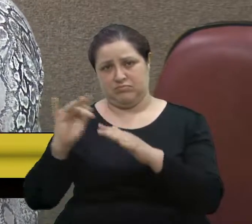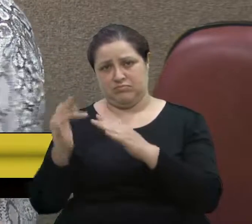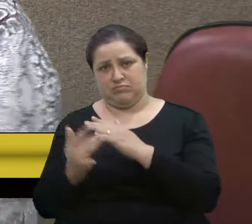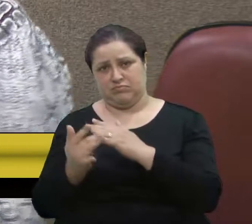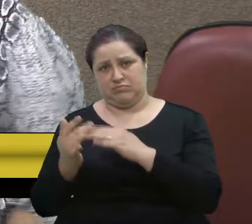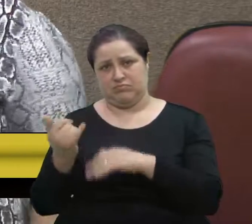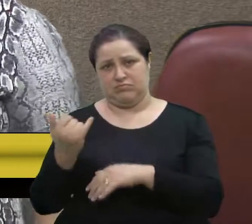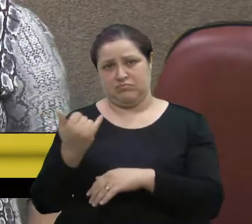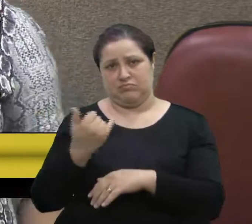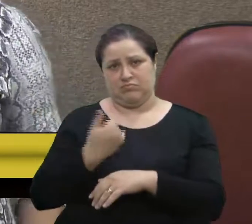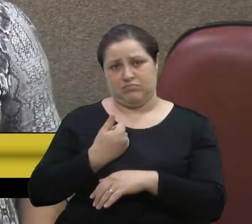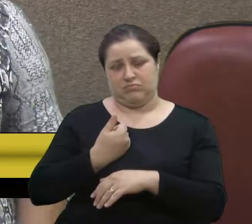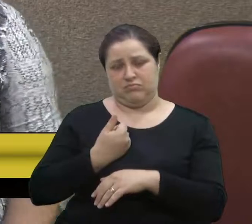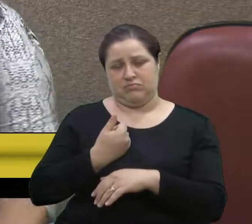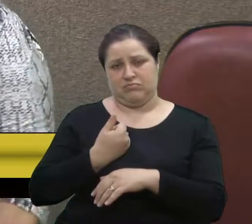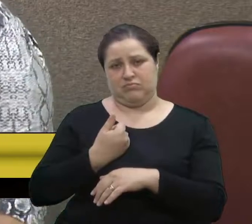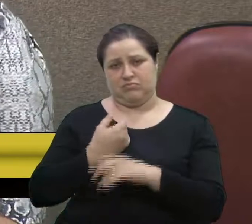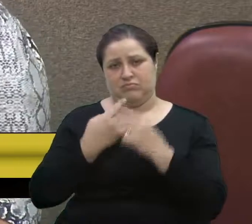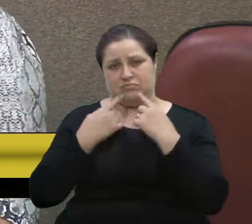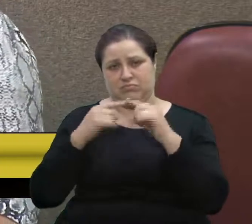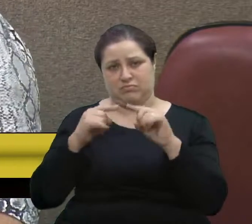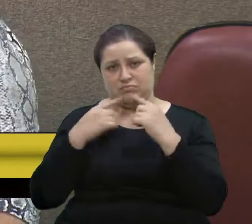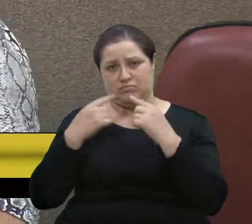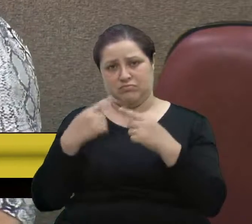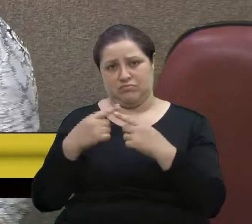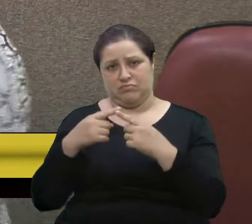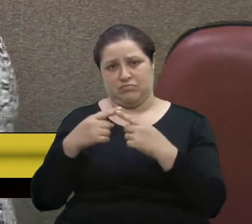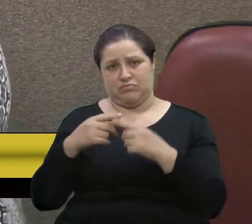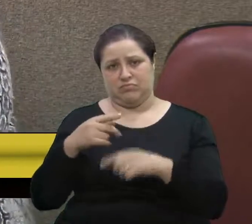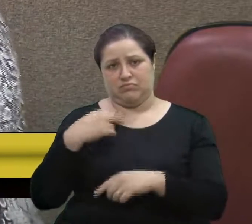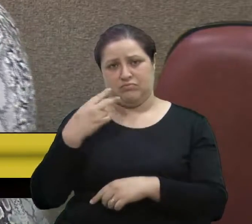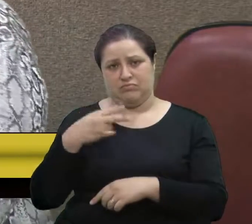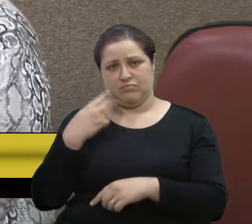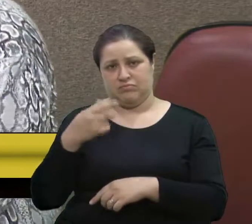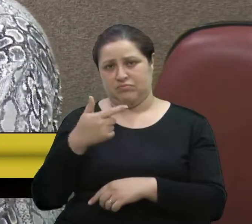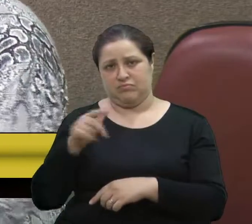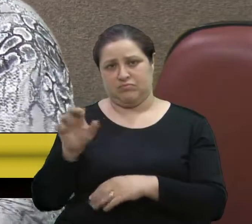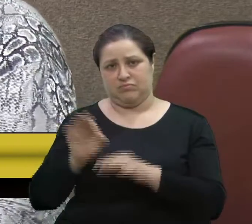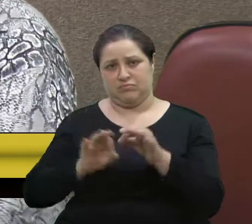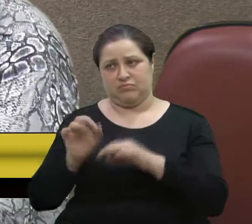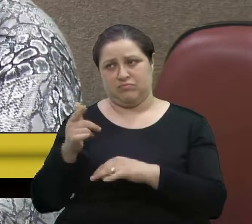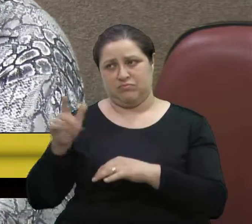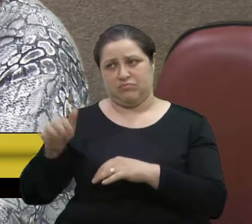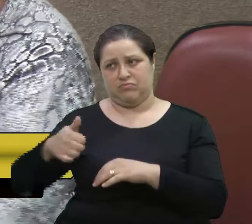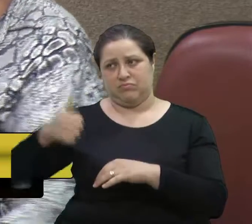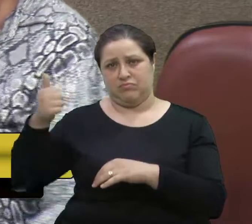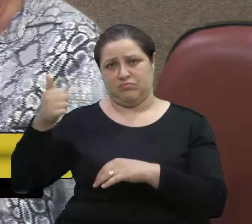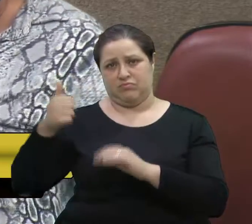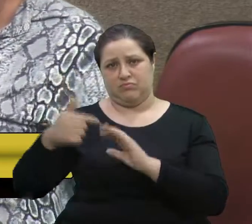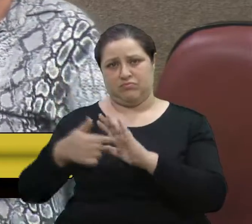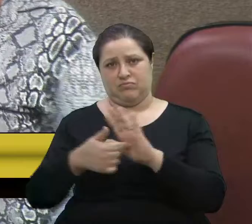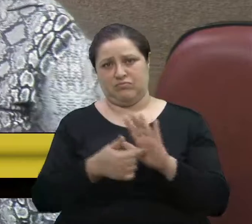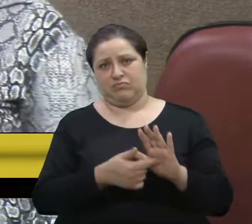não têm projetos melhores para apresentar. Não, a gente tem, mas o